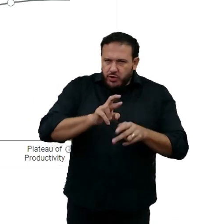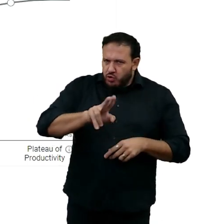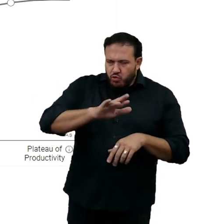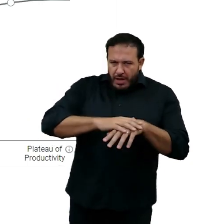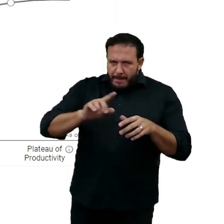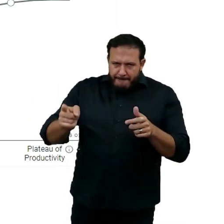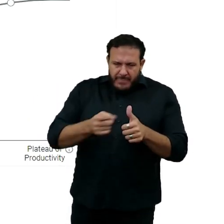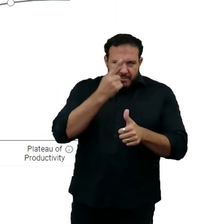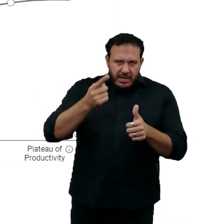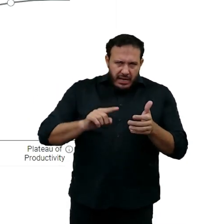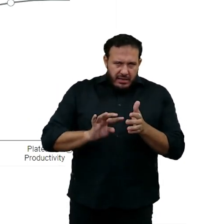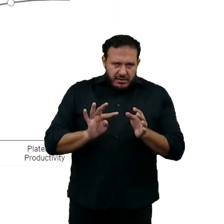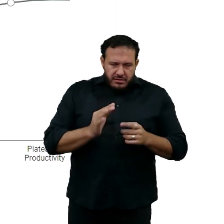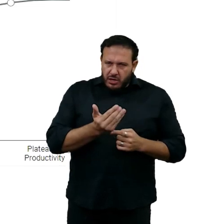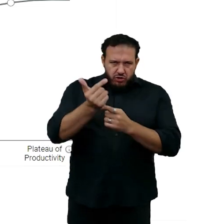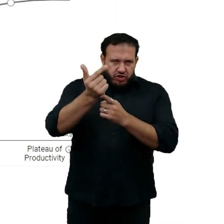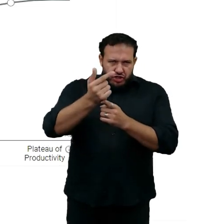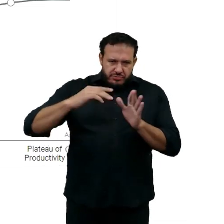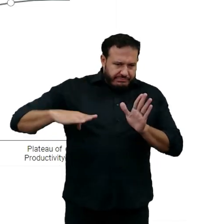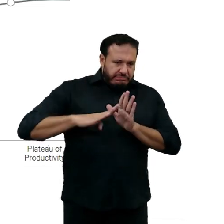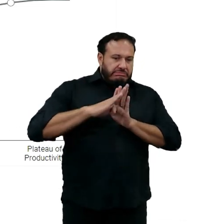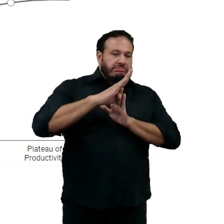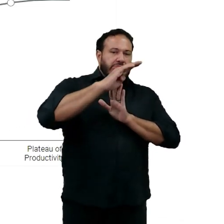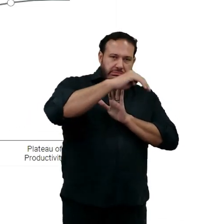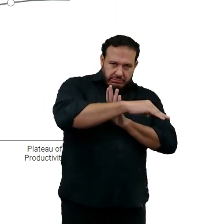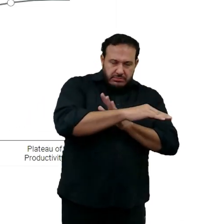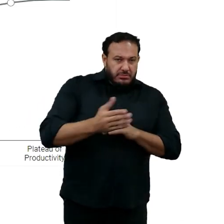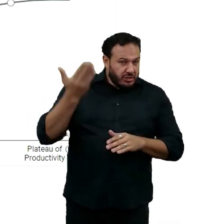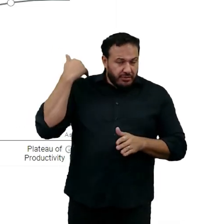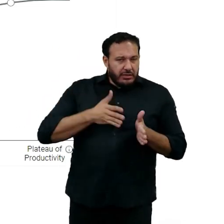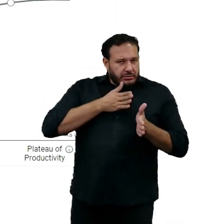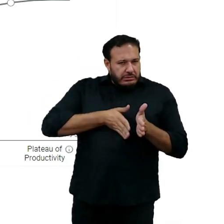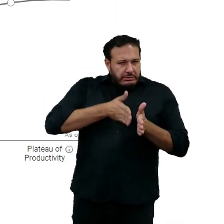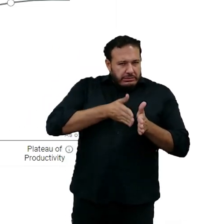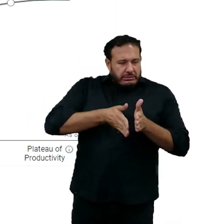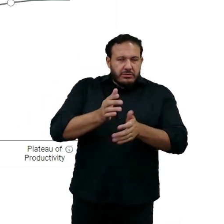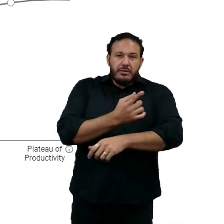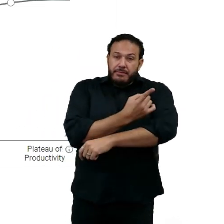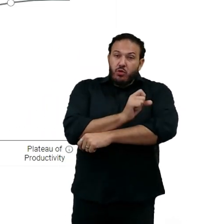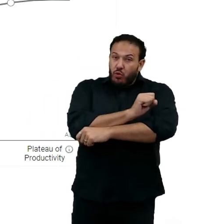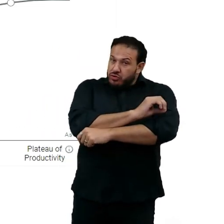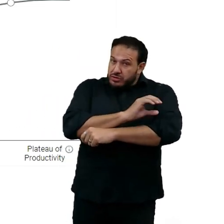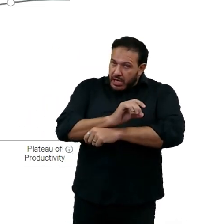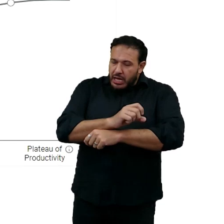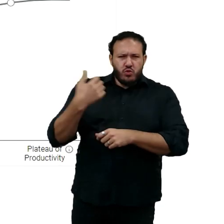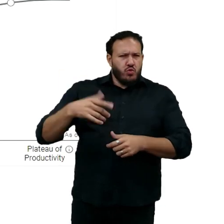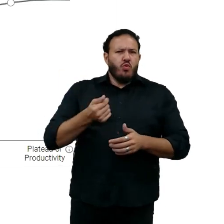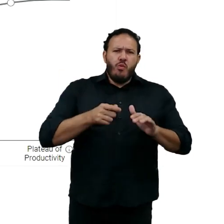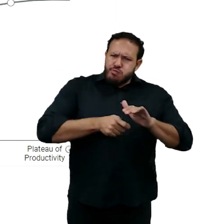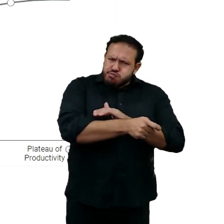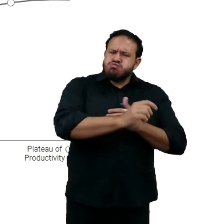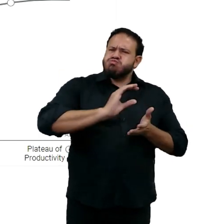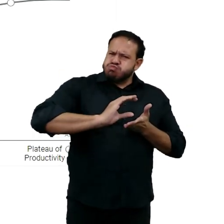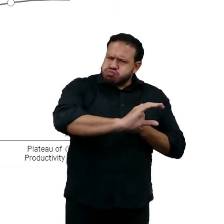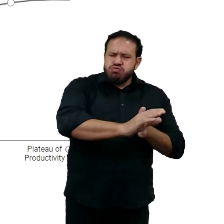ferrovias. Ferrovias, nos anos 1800, foram um investimento enorme. Era a tecnologia de ponta da época